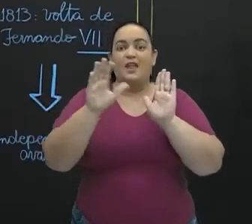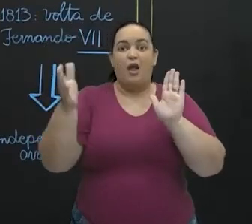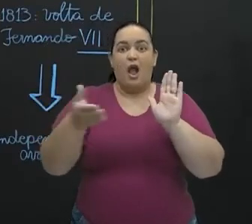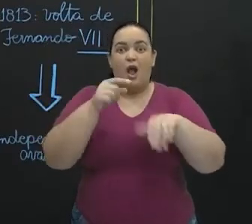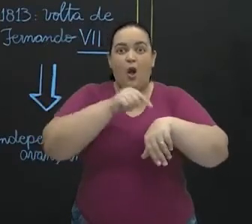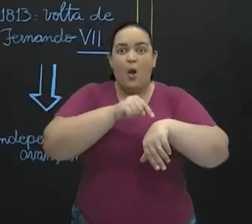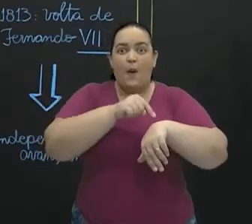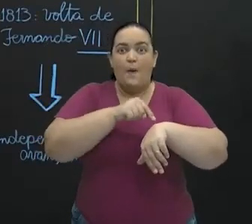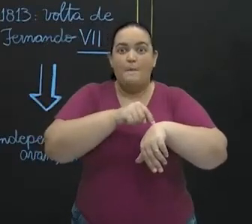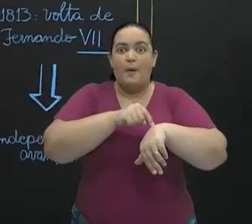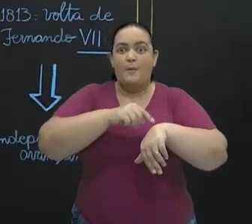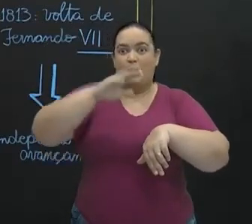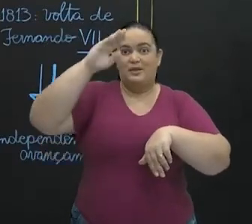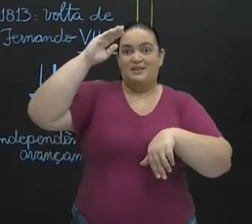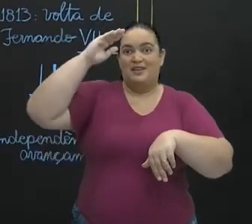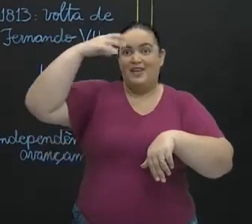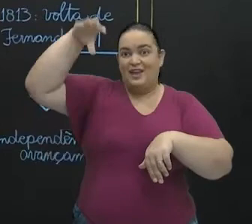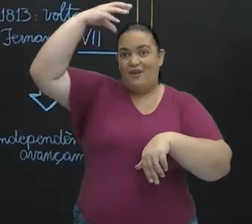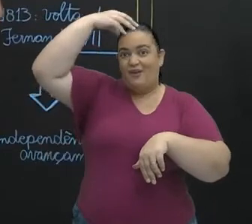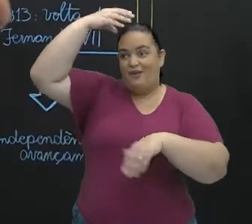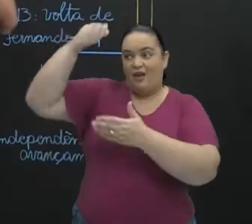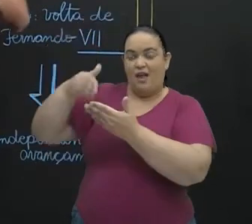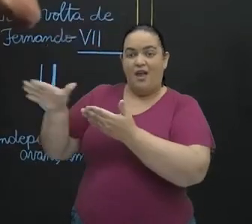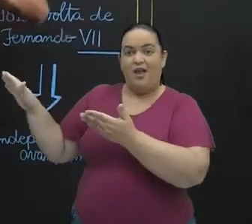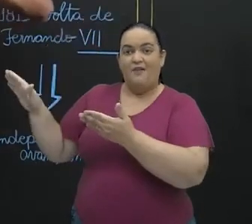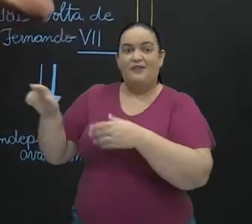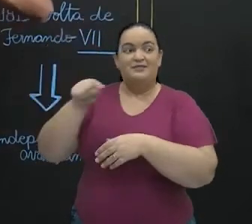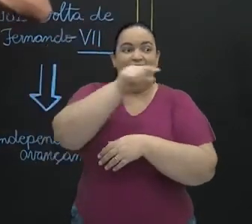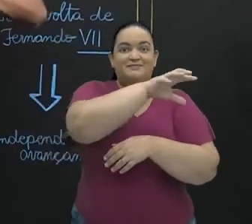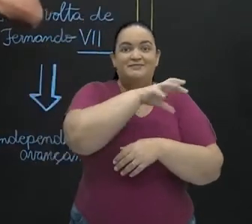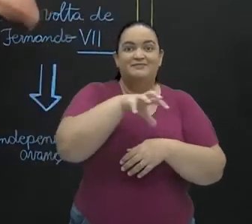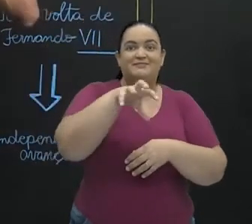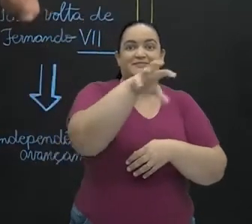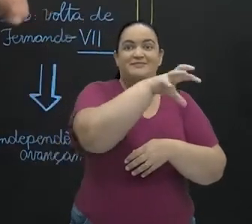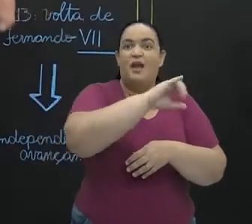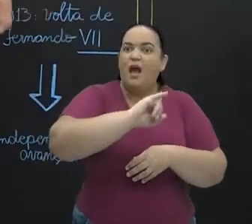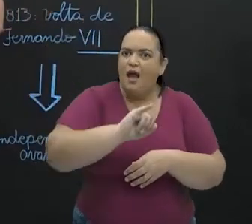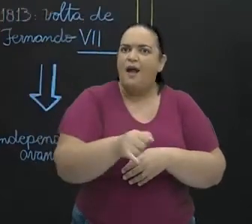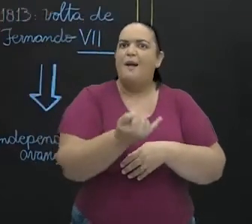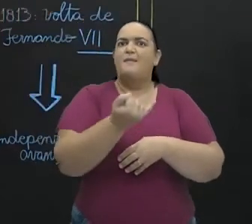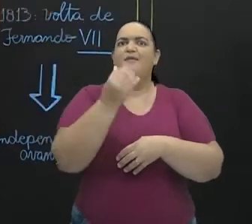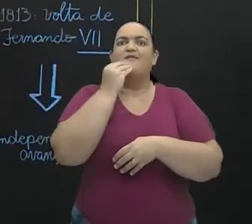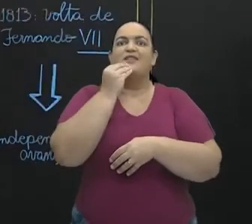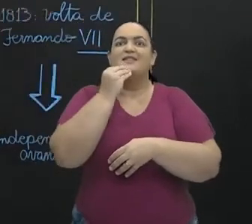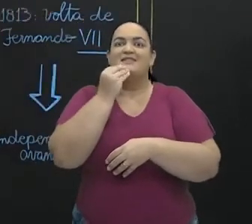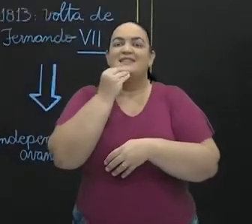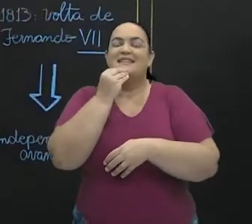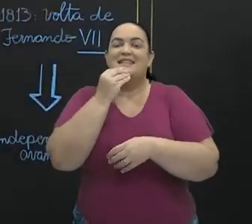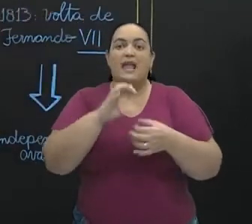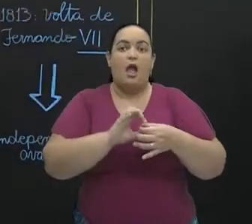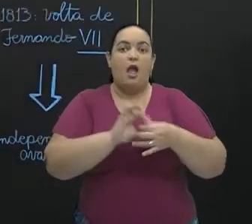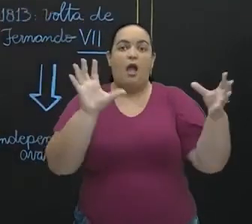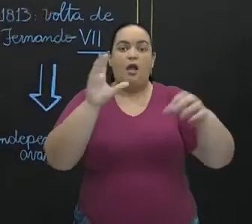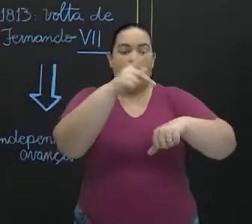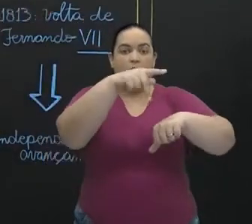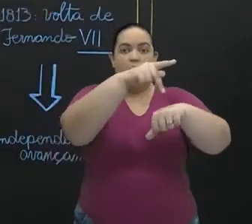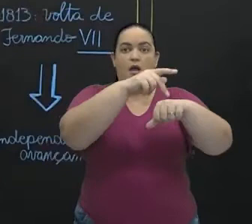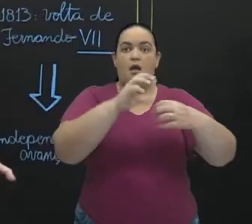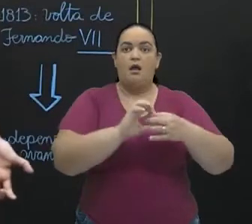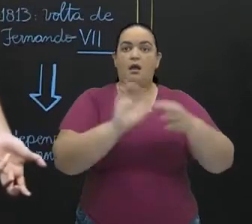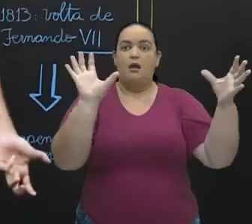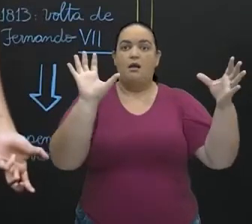momento em que o rei está afastado, que essas elites, elas aproveitam para tentar garantir a liberdade que